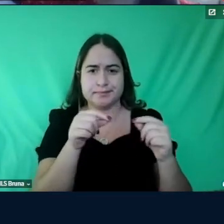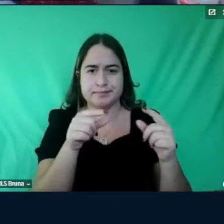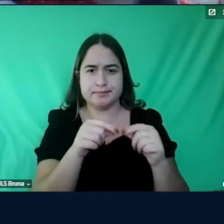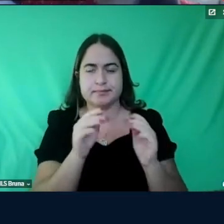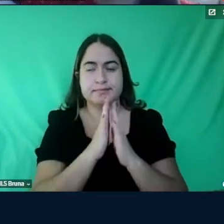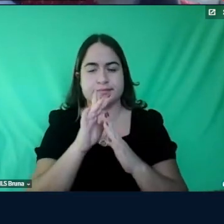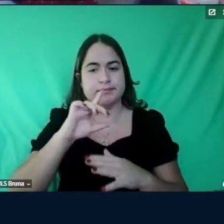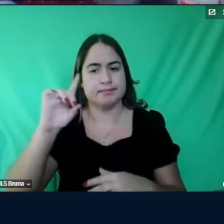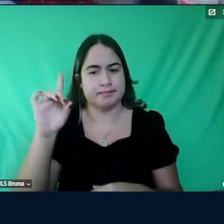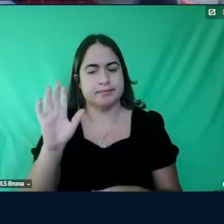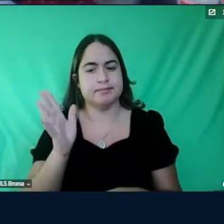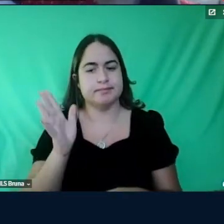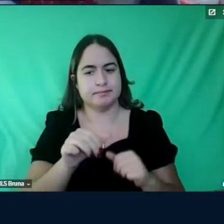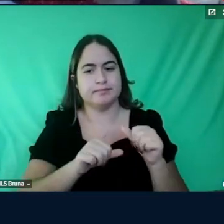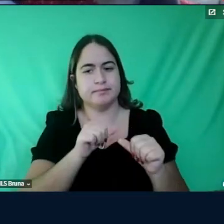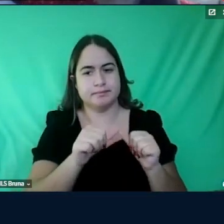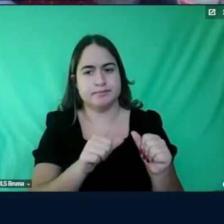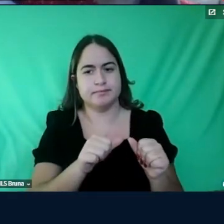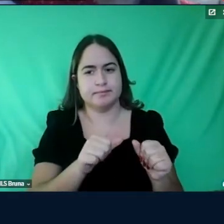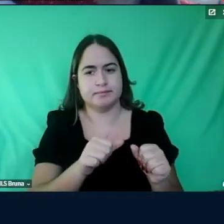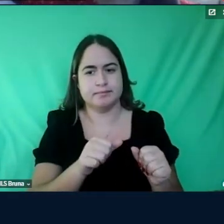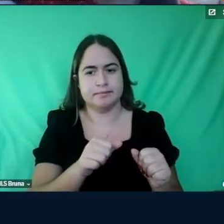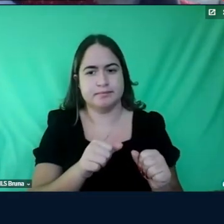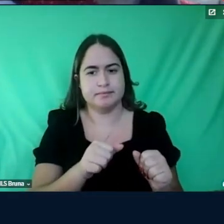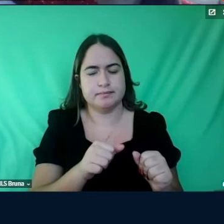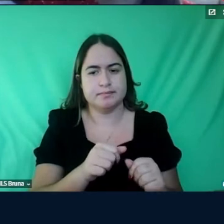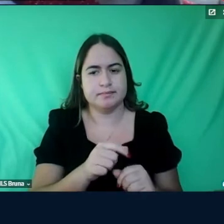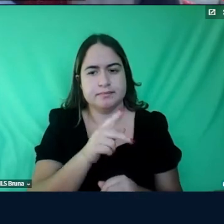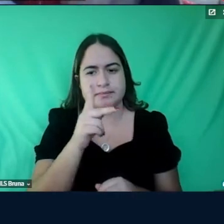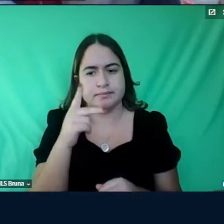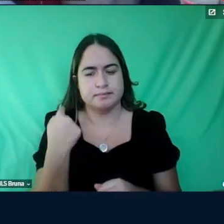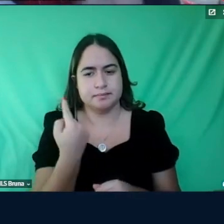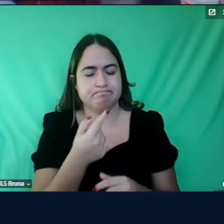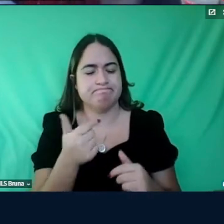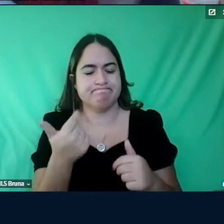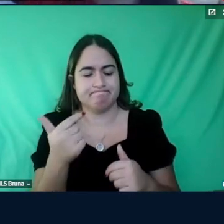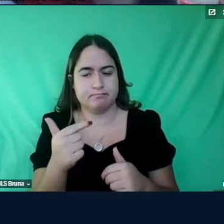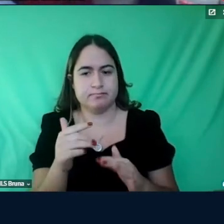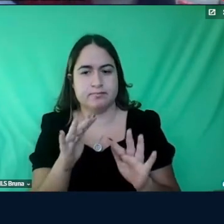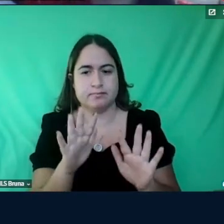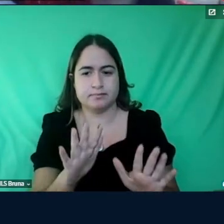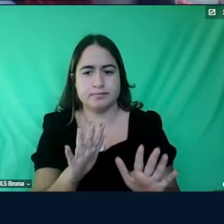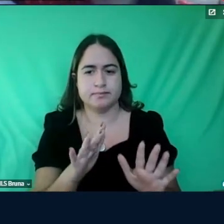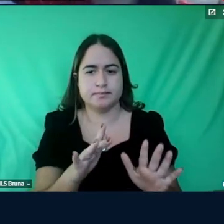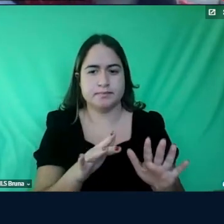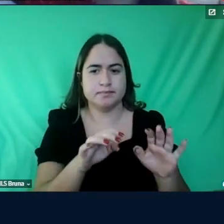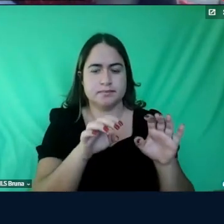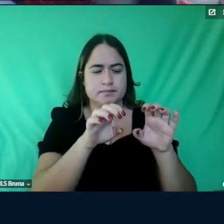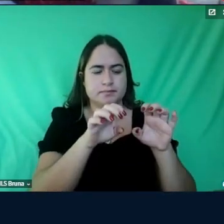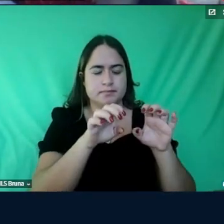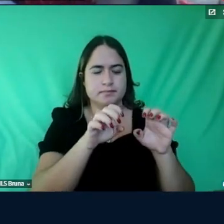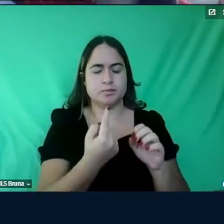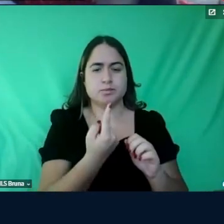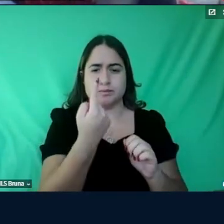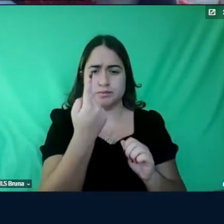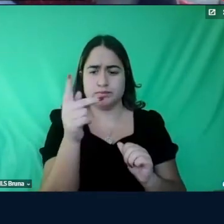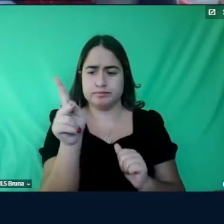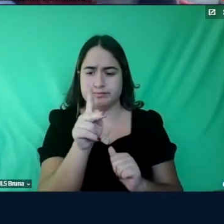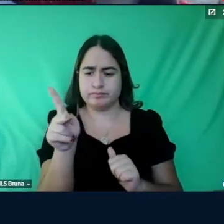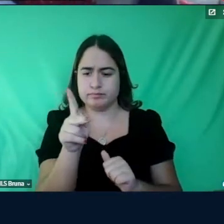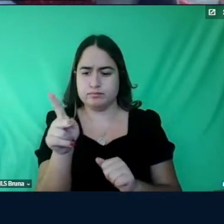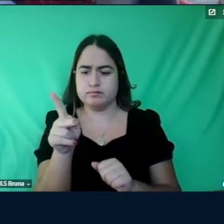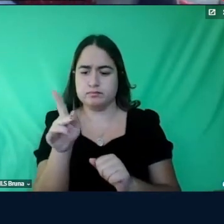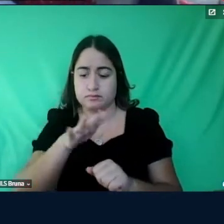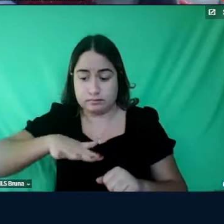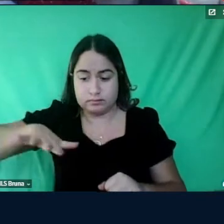a gente já o tem porque em muitos lugares nem isso nós temos mas é um modelo de um professor especialista numa sala de recursos então